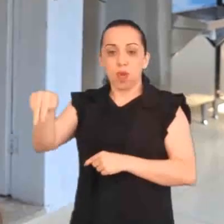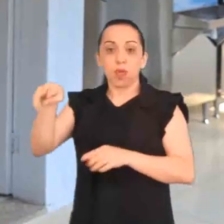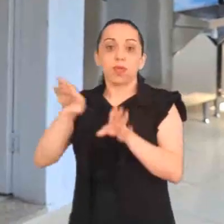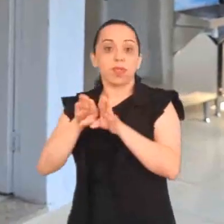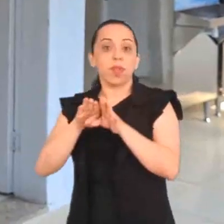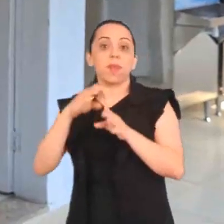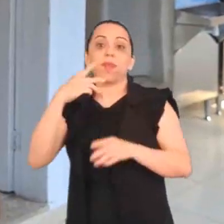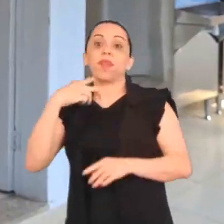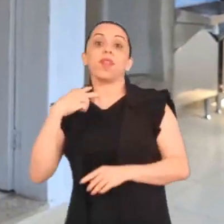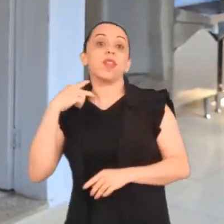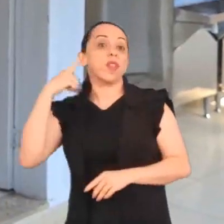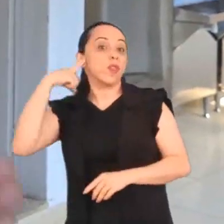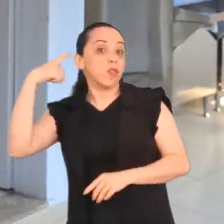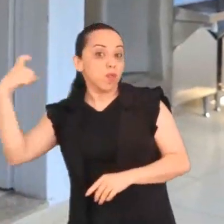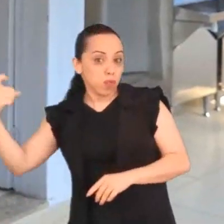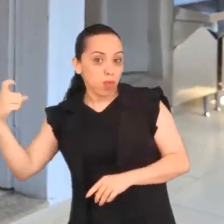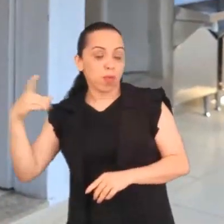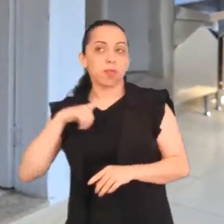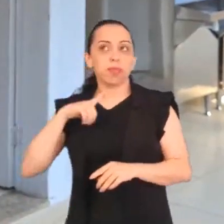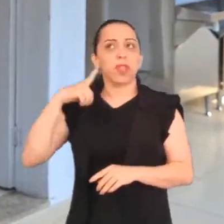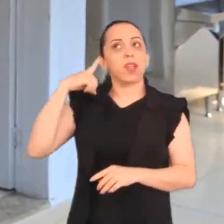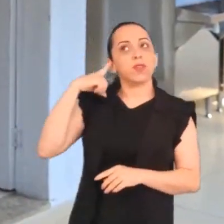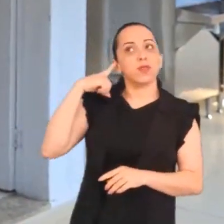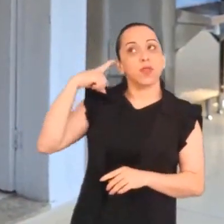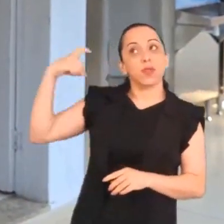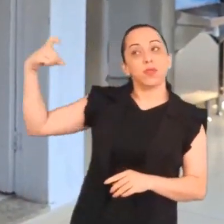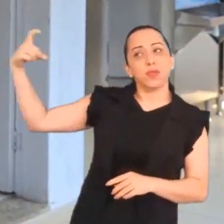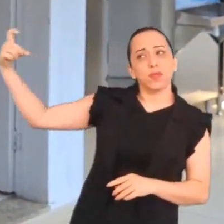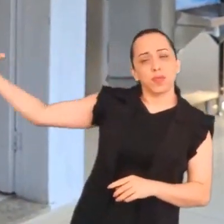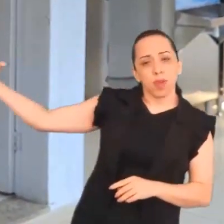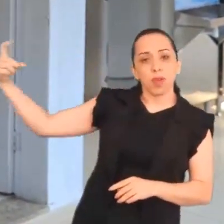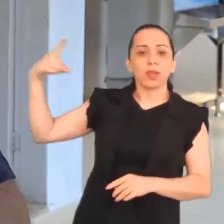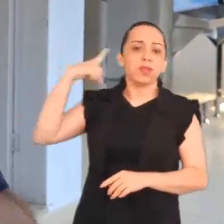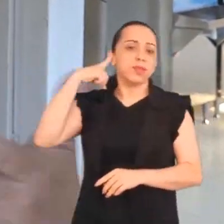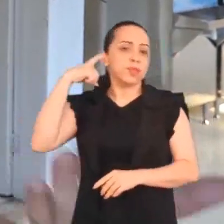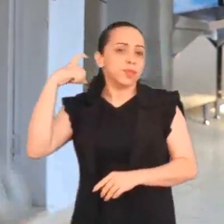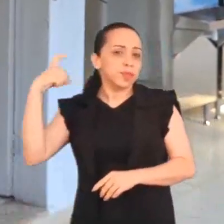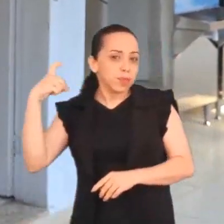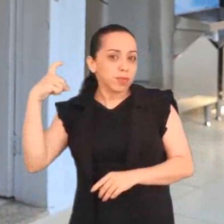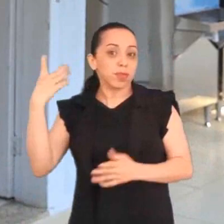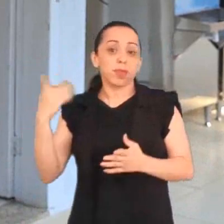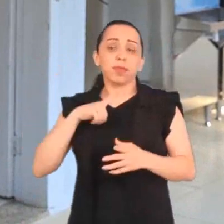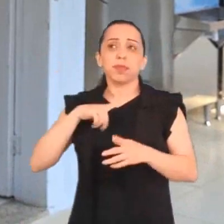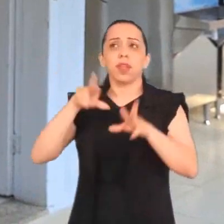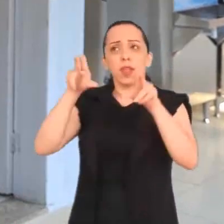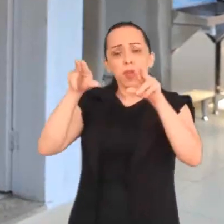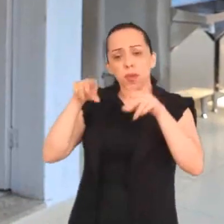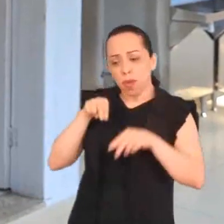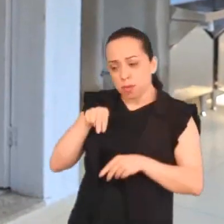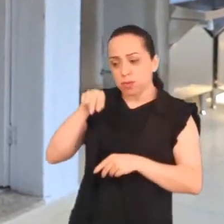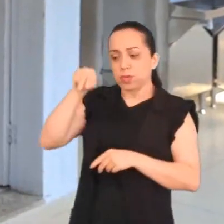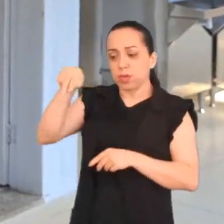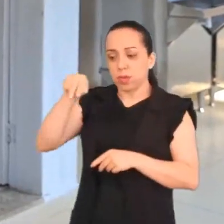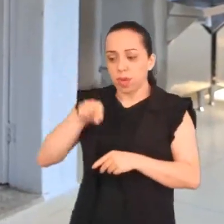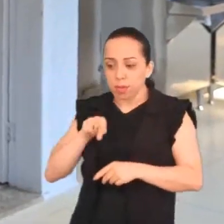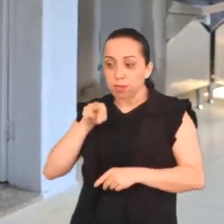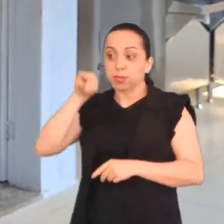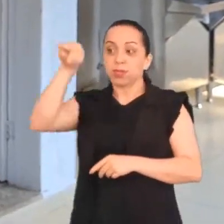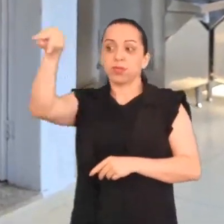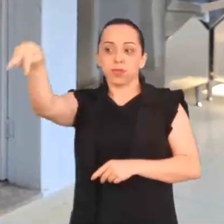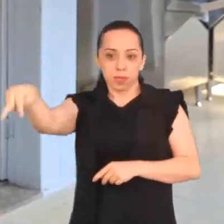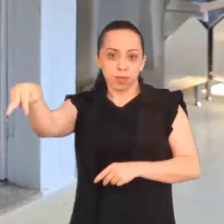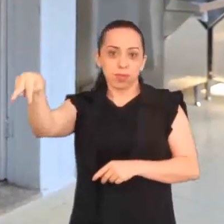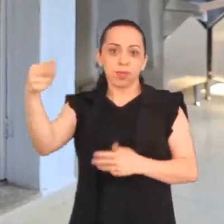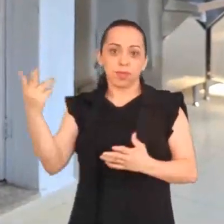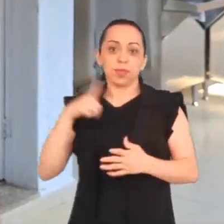Sim, existem sons curtos e sons longos, assim como saltos curtos e saltos longos. A diferença